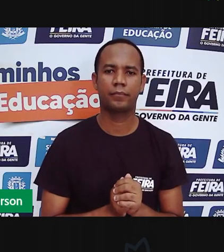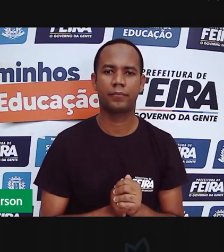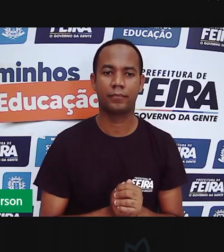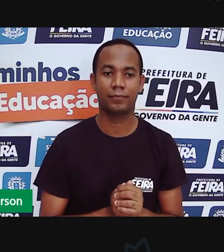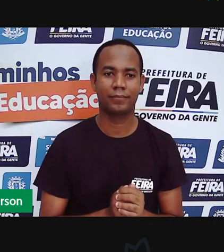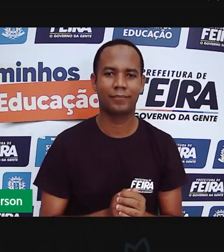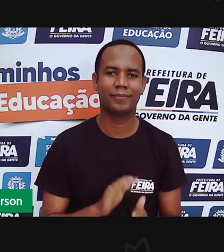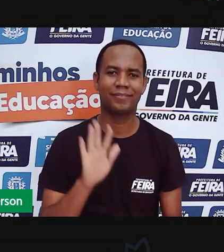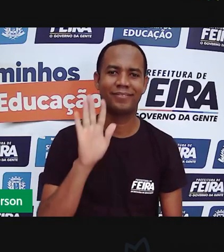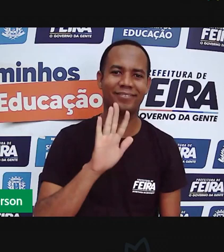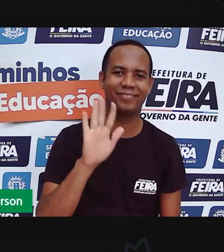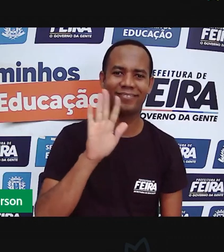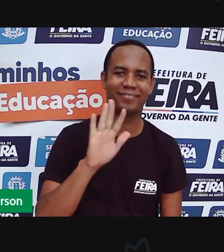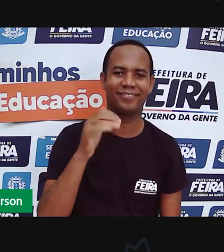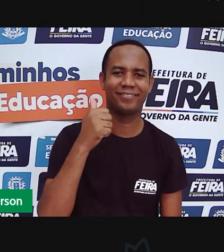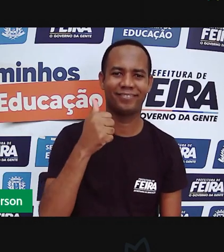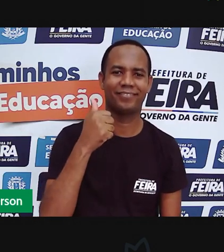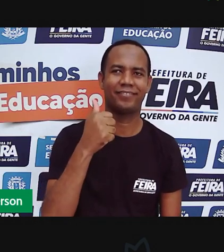Oi!